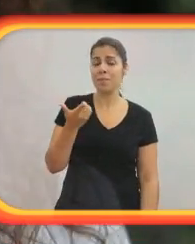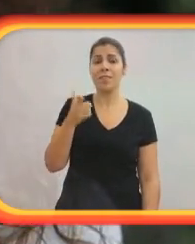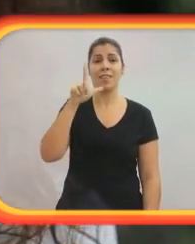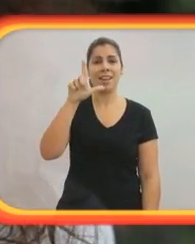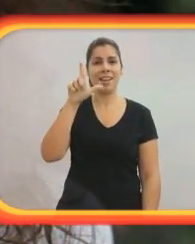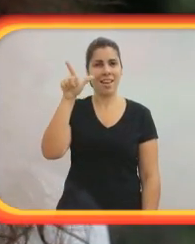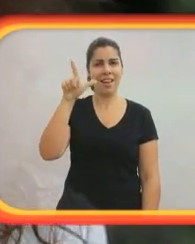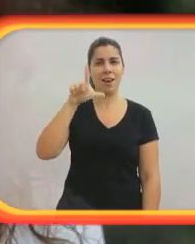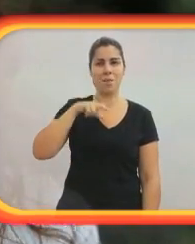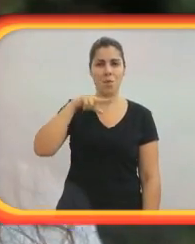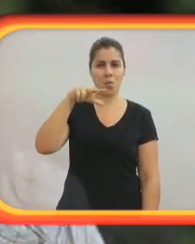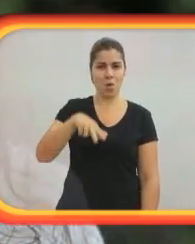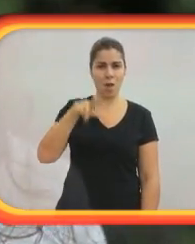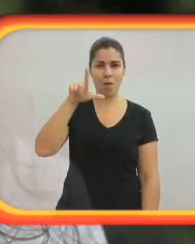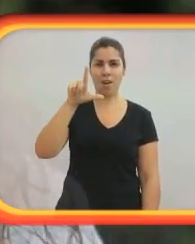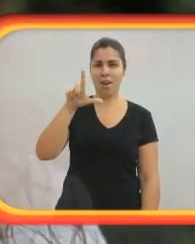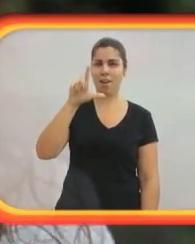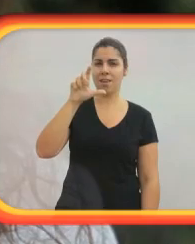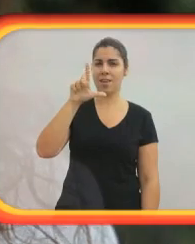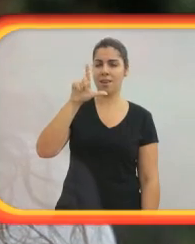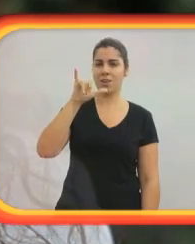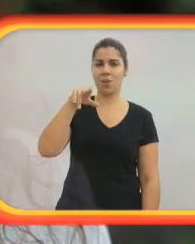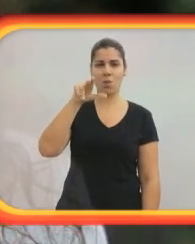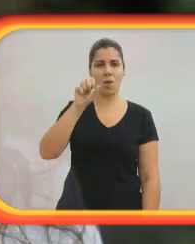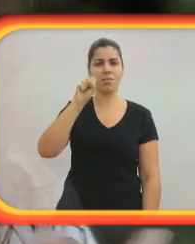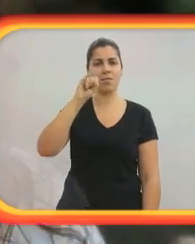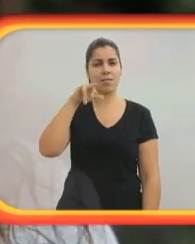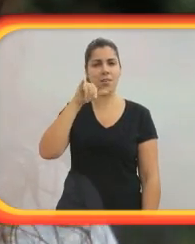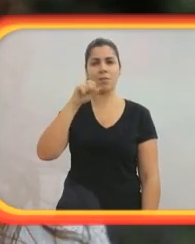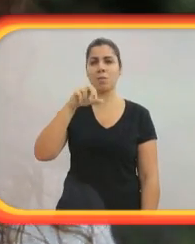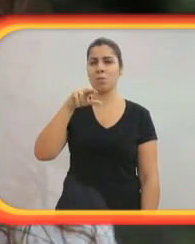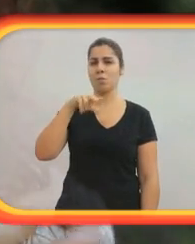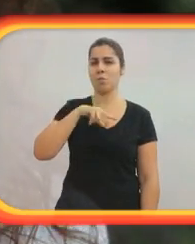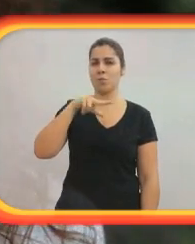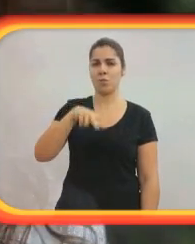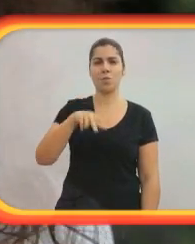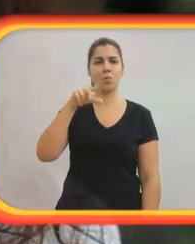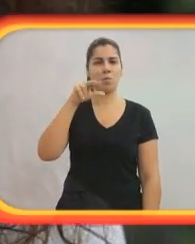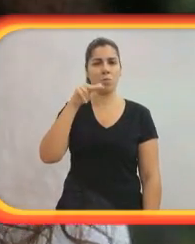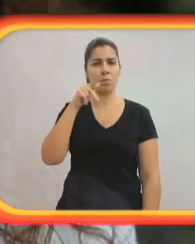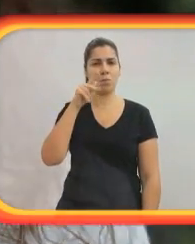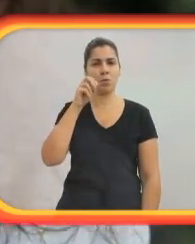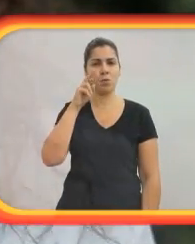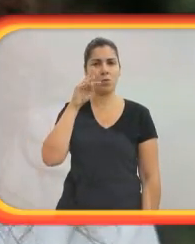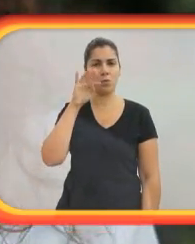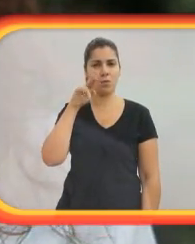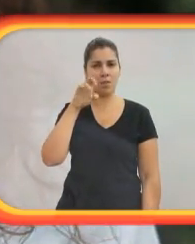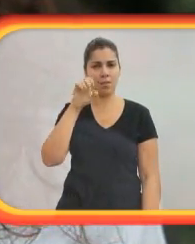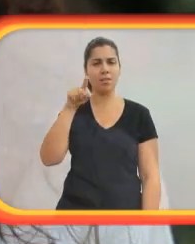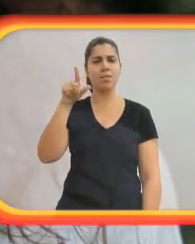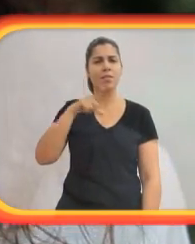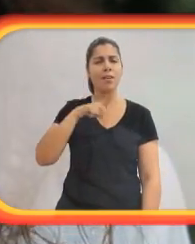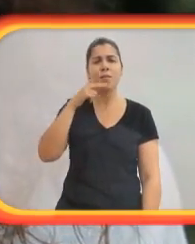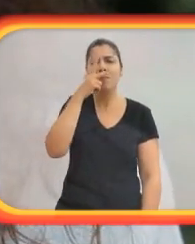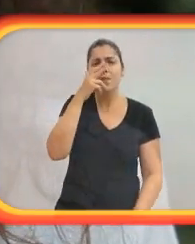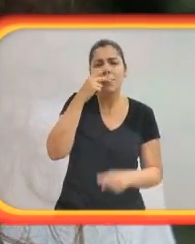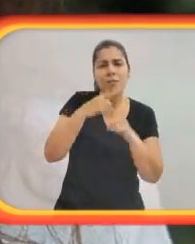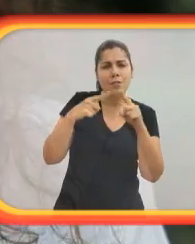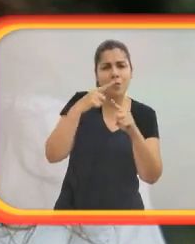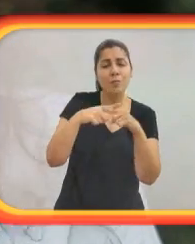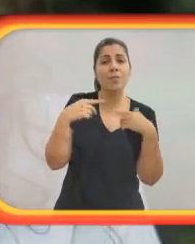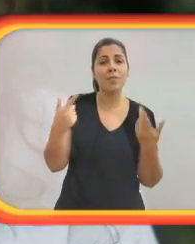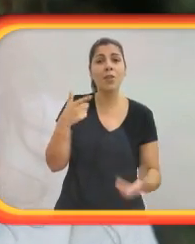mais facilidade de entender algumas coisas dessas línguas do que, por exemplo, língua de sinais